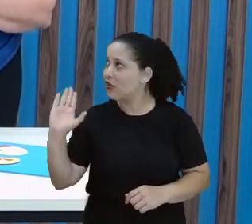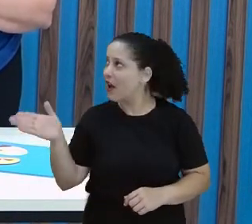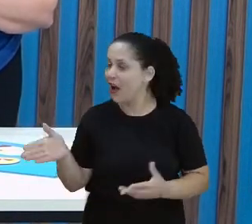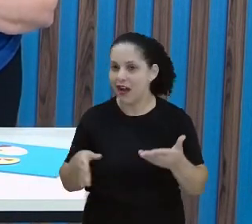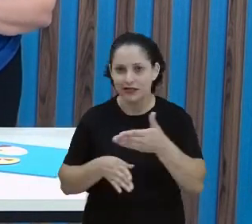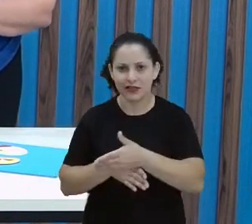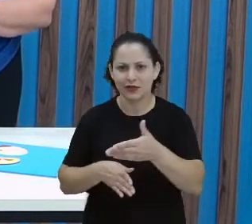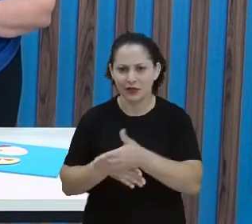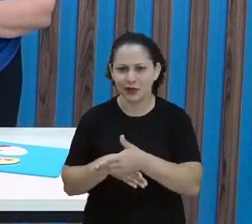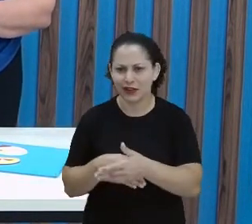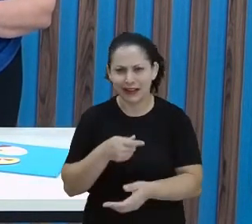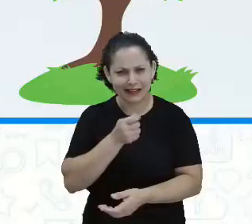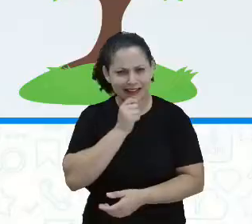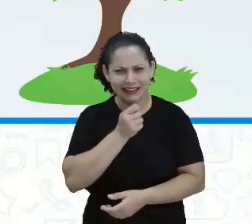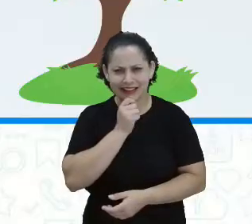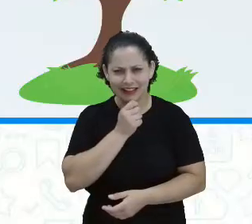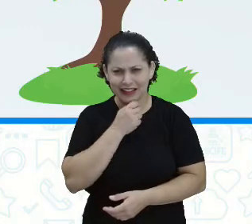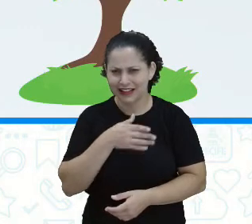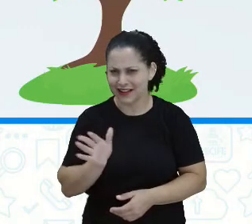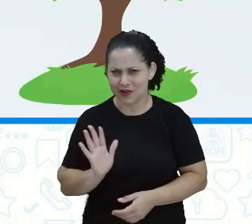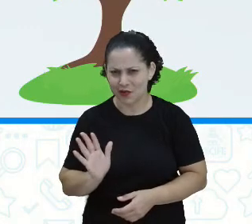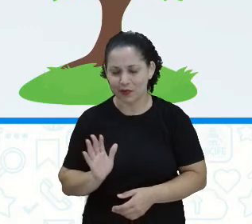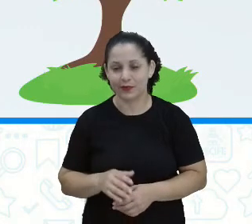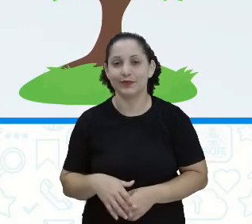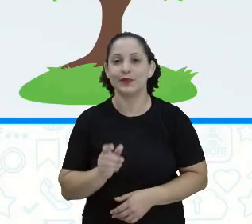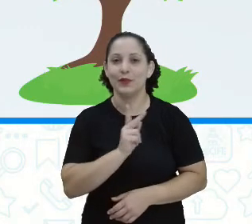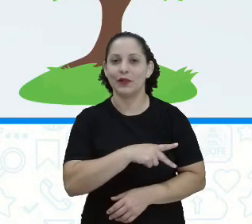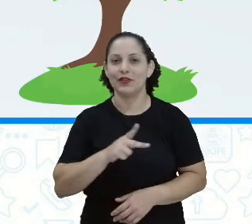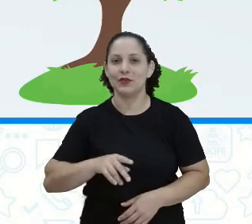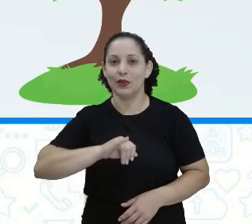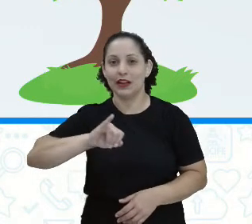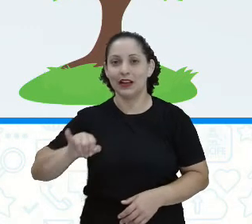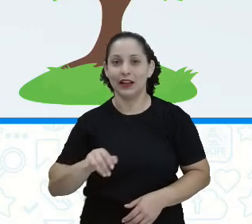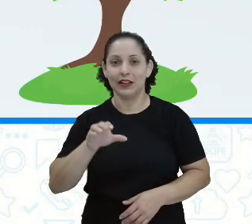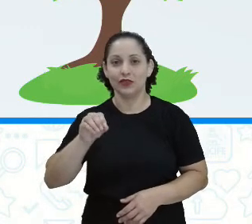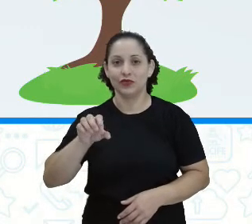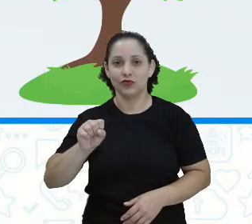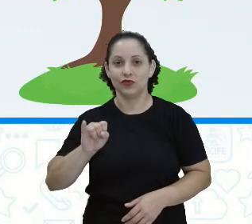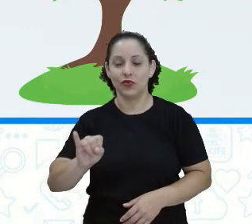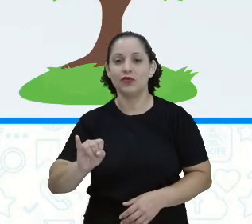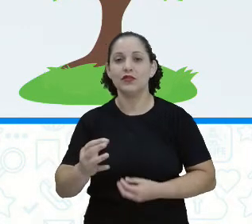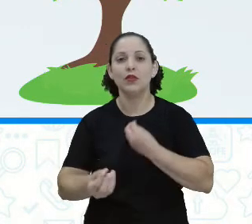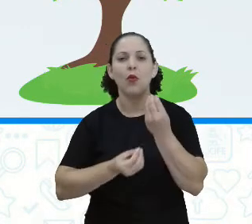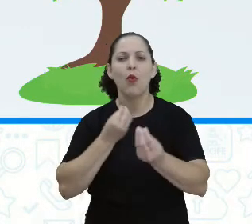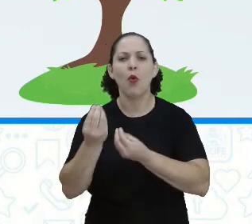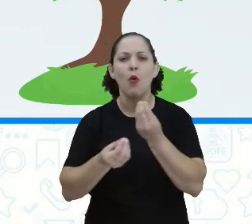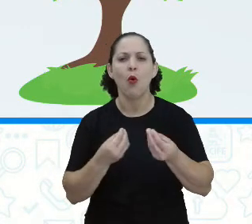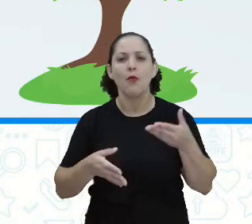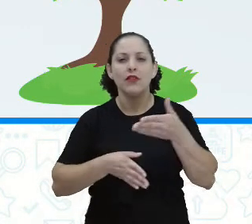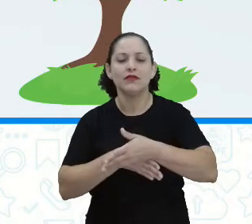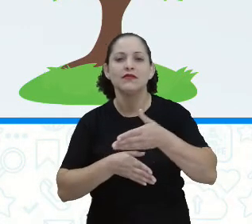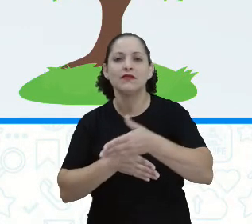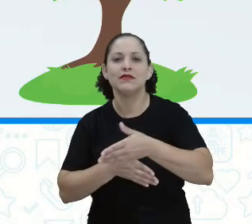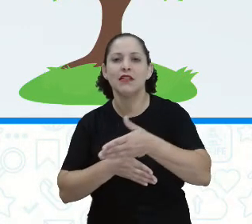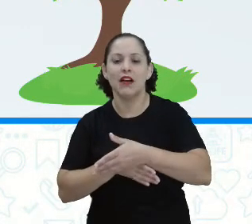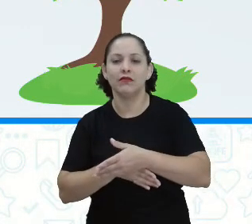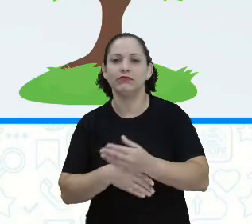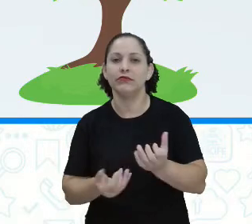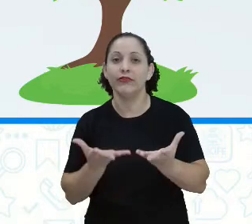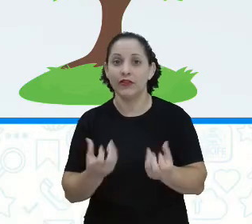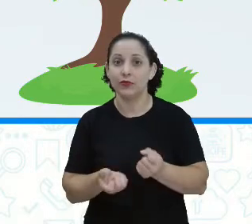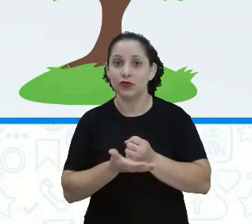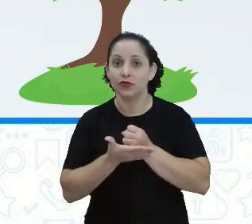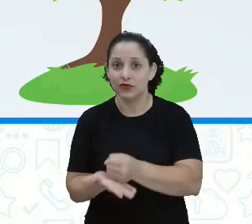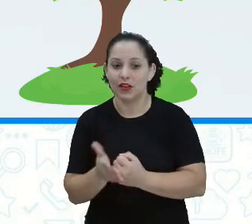Livro? Ainda não? Professora Josi, como é que acessa a Árvore do Livro? Vamos ajudar aí as crianças a poderem